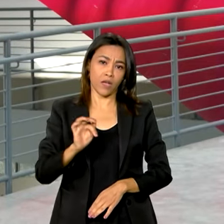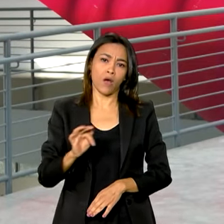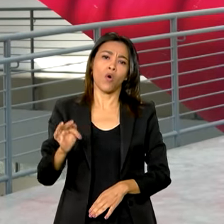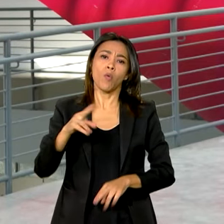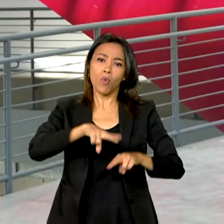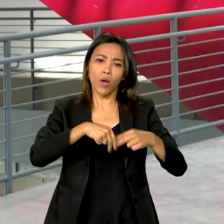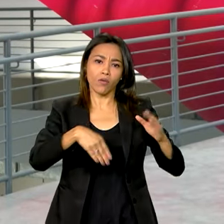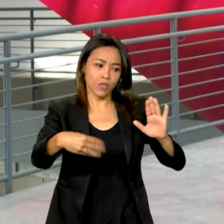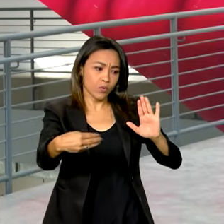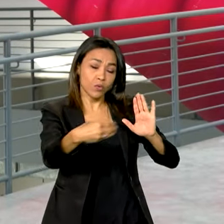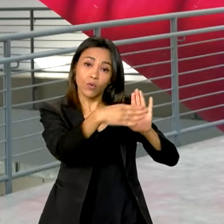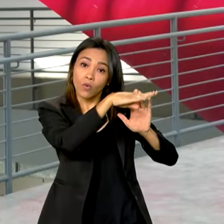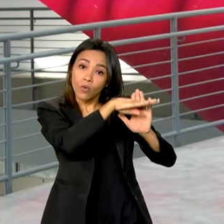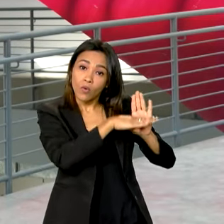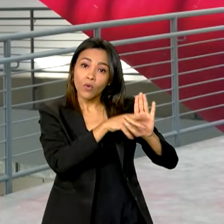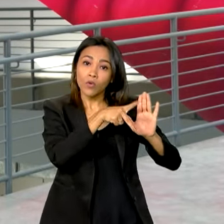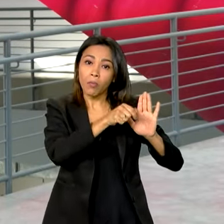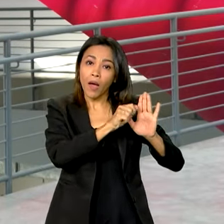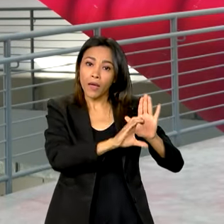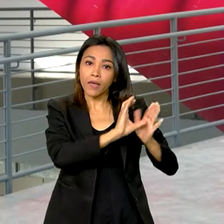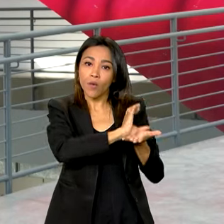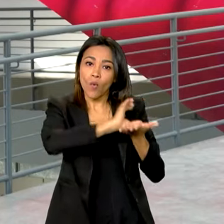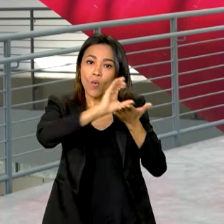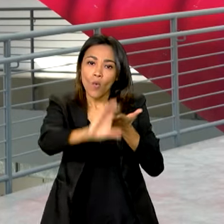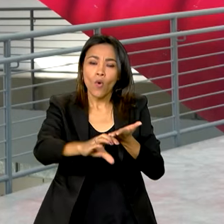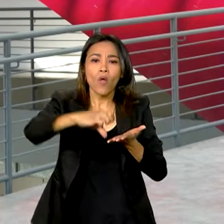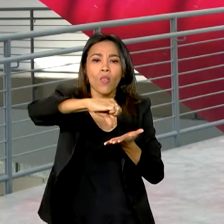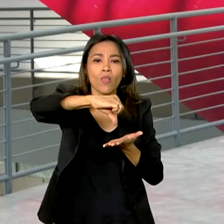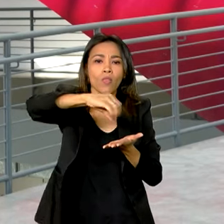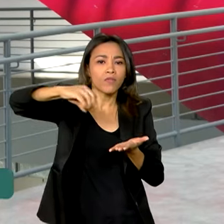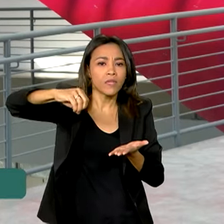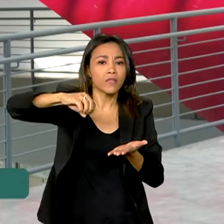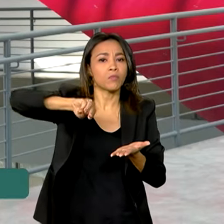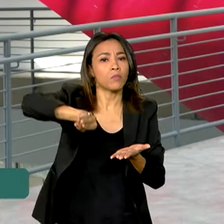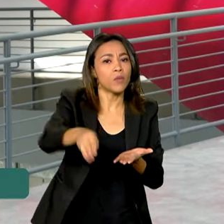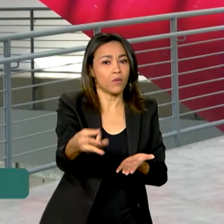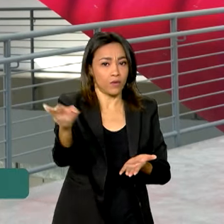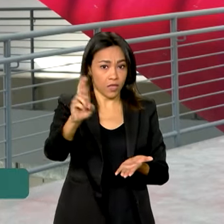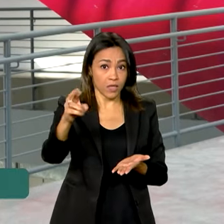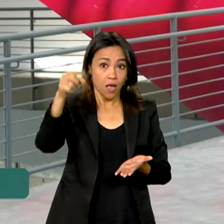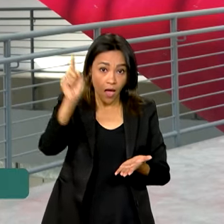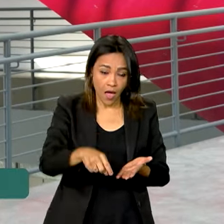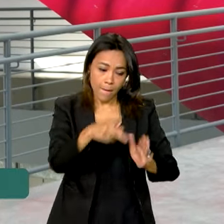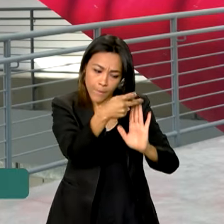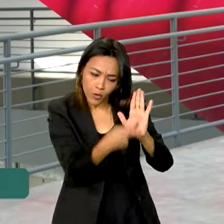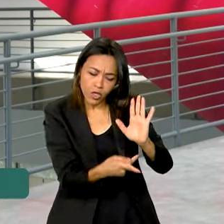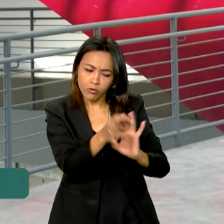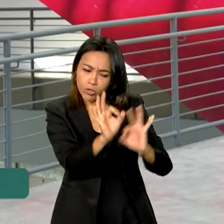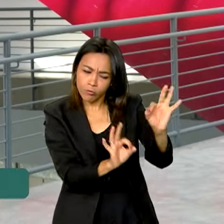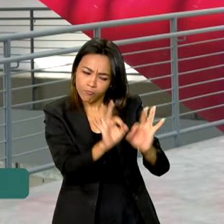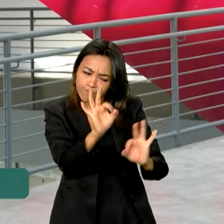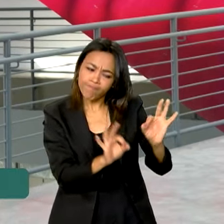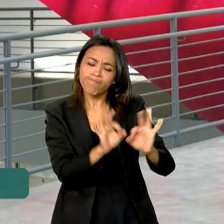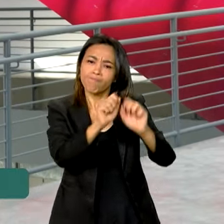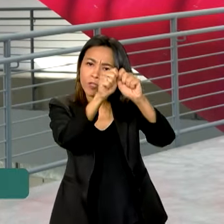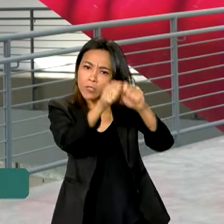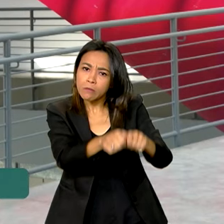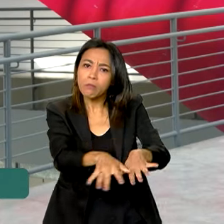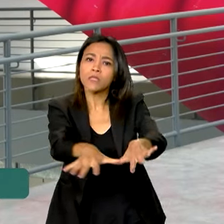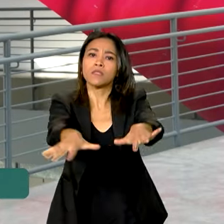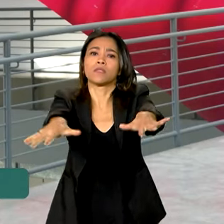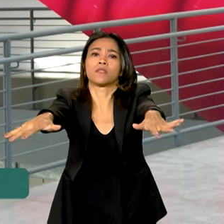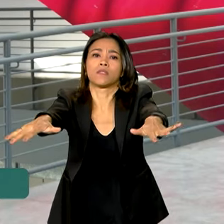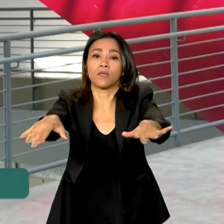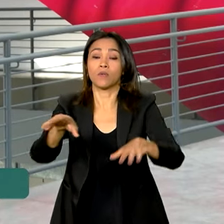novo PAC, mais de 900 milhões de reais. São projetos de consolidação e expansão